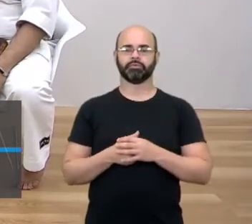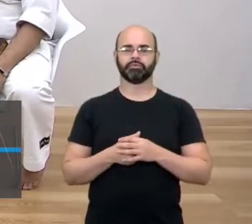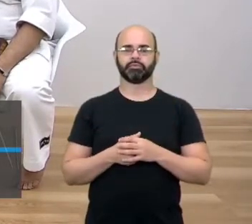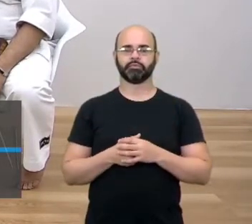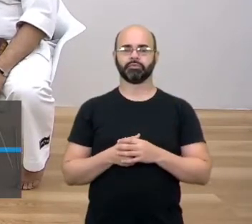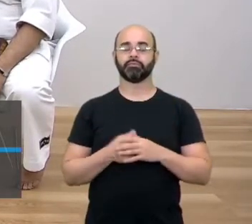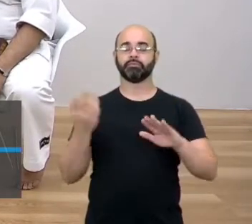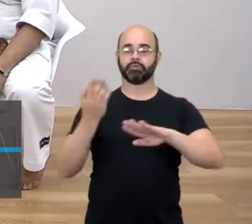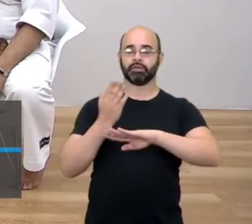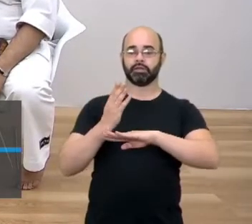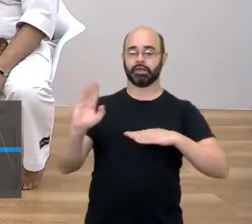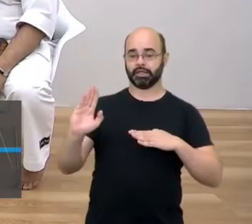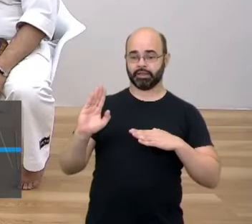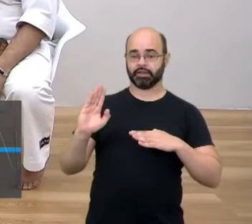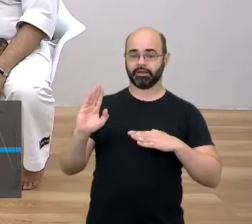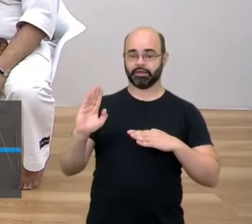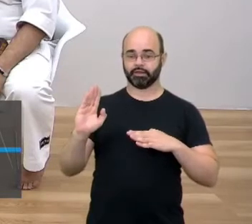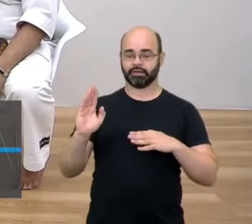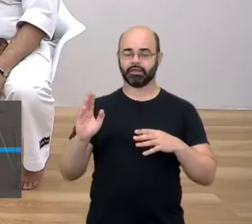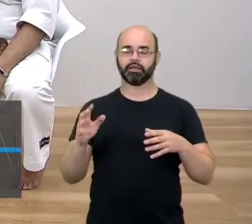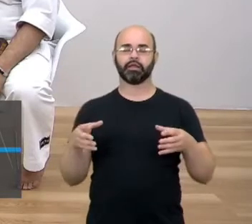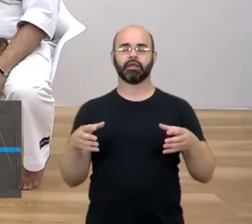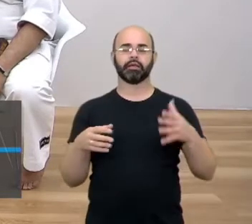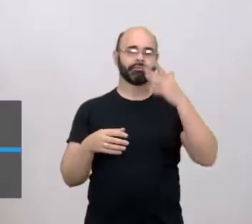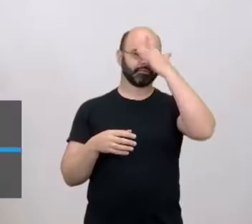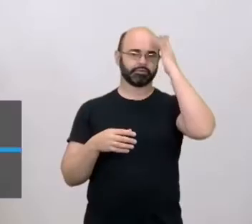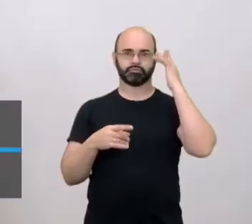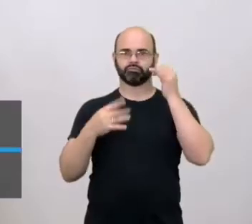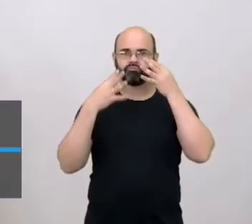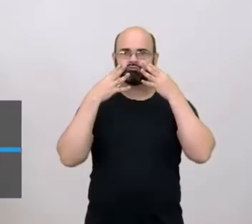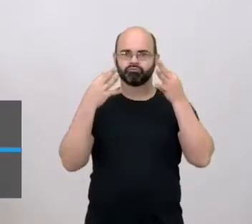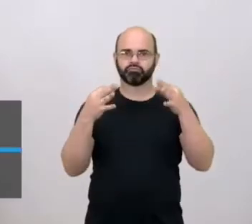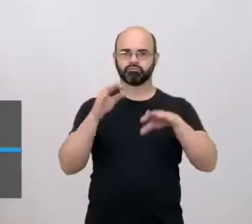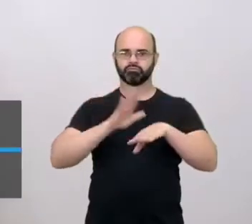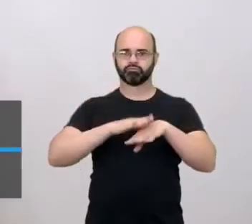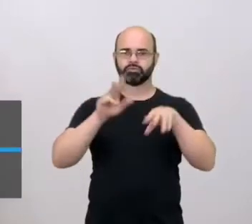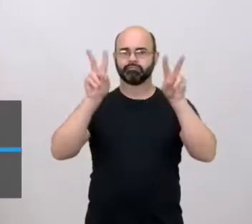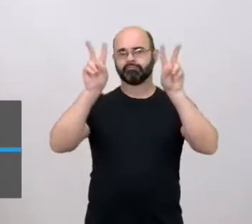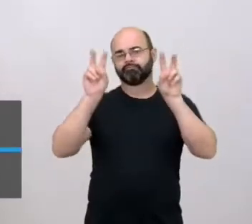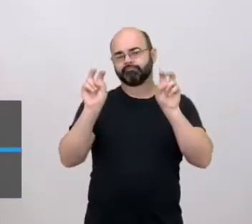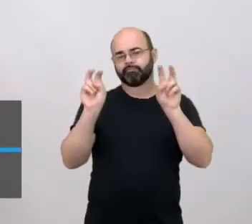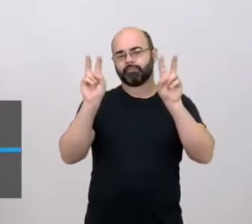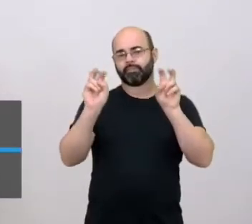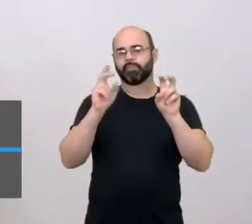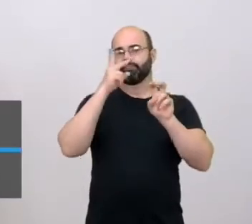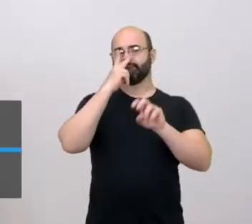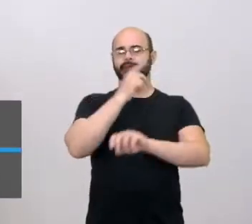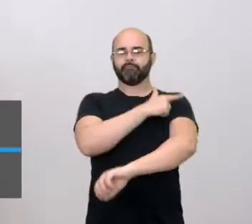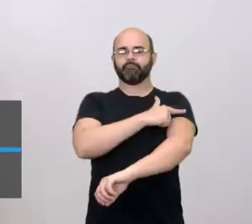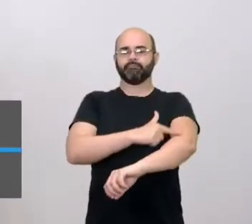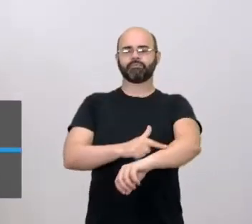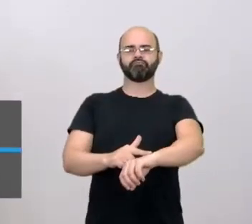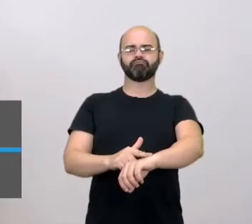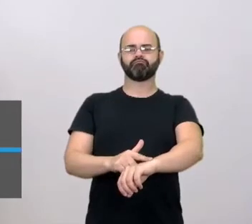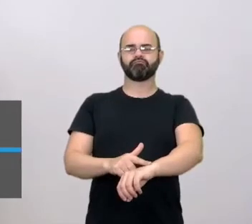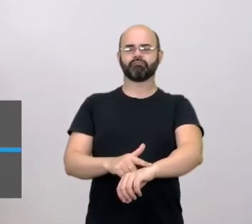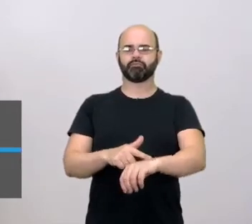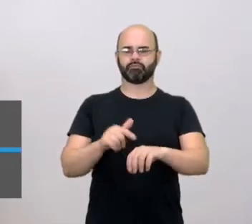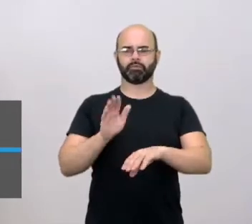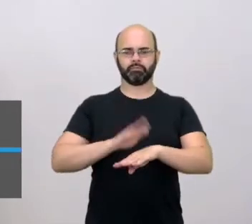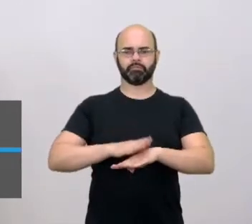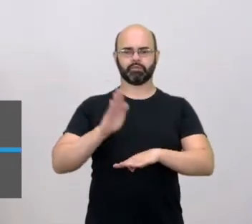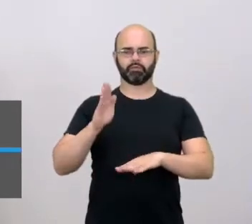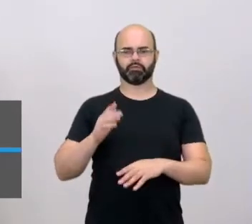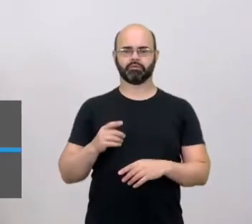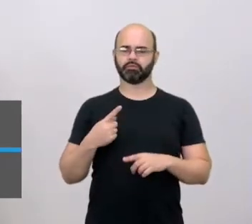estudantes que faziam Karatê, eles eram pessoas mais concentradas, vou dizer assim, entre aspas, com todas as aspas, mais disciplinadas. Isso é uma